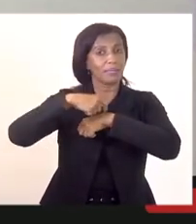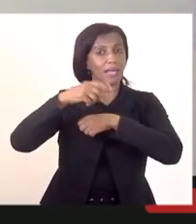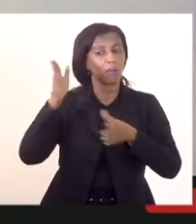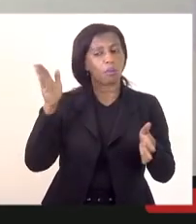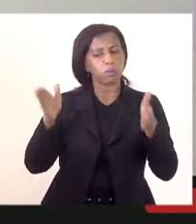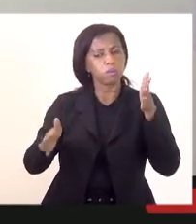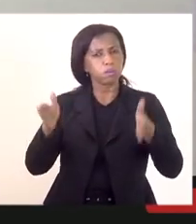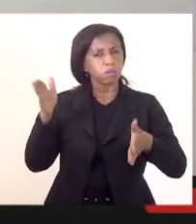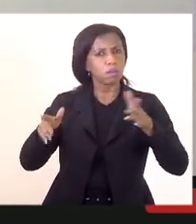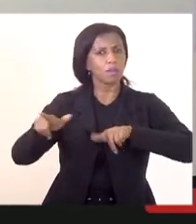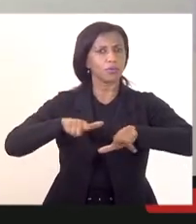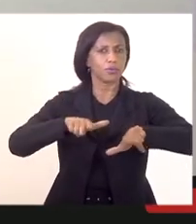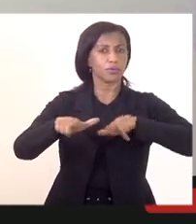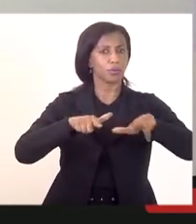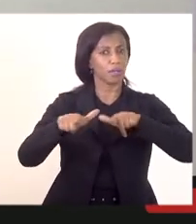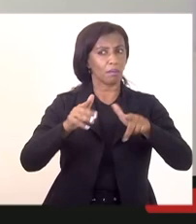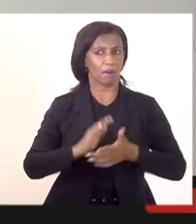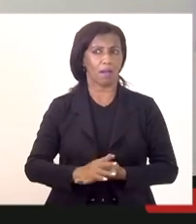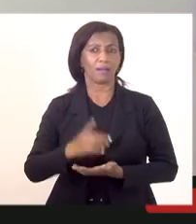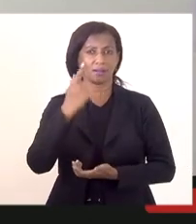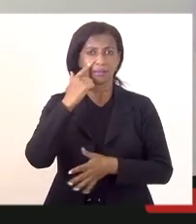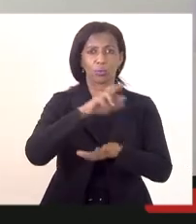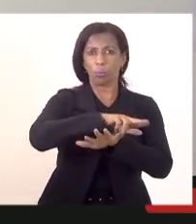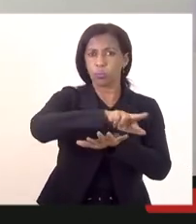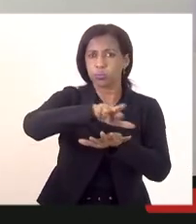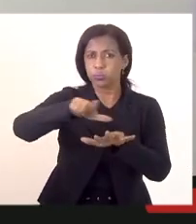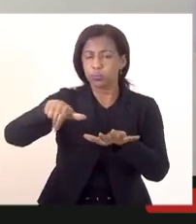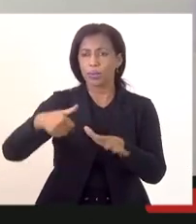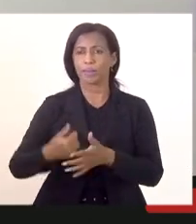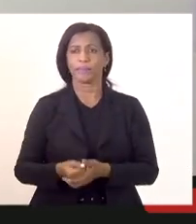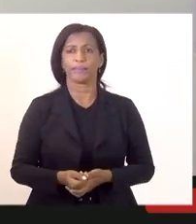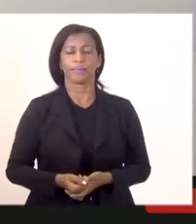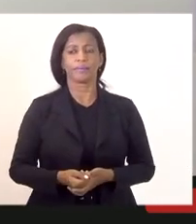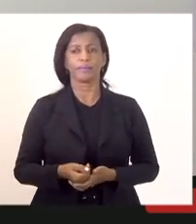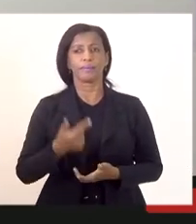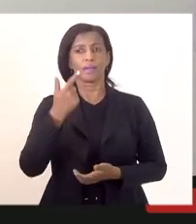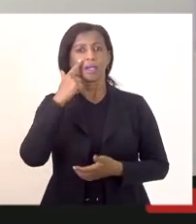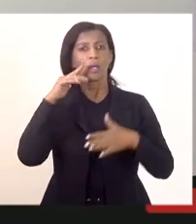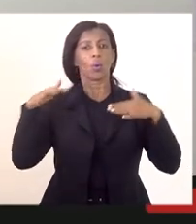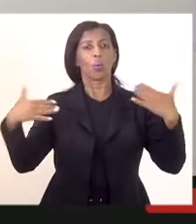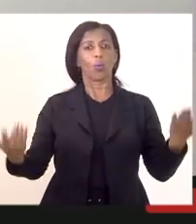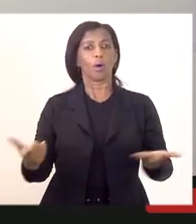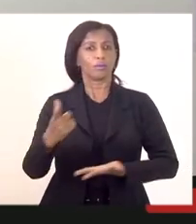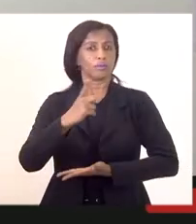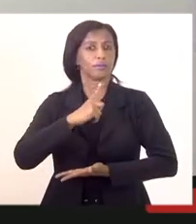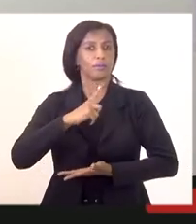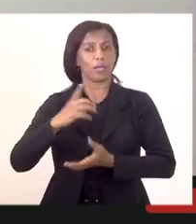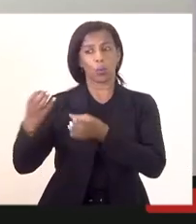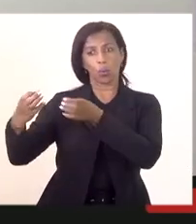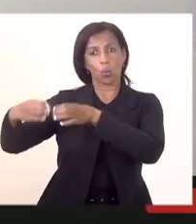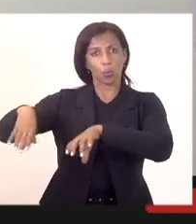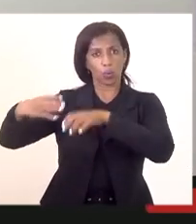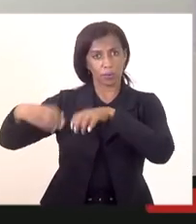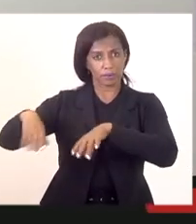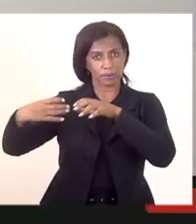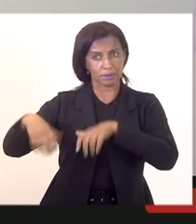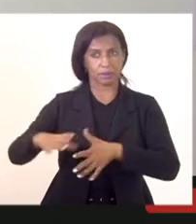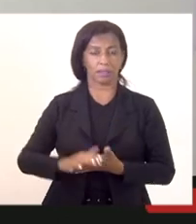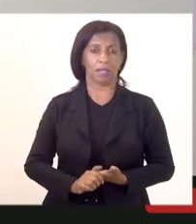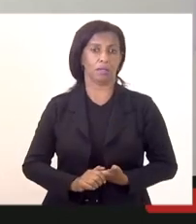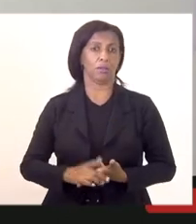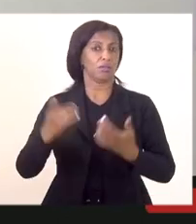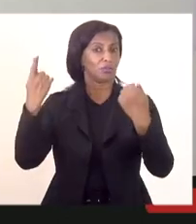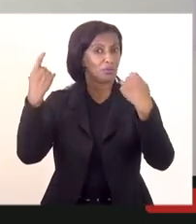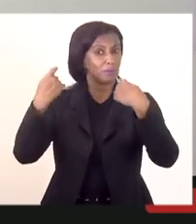para essas mesmas áreas. Um princípio básico que a gente tem no serviço público é de que quando a gente tem concursados, a gente deve